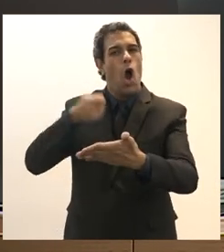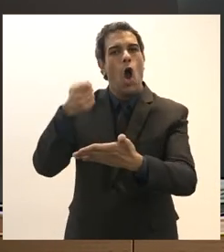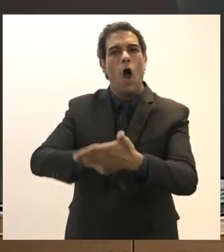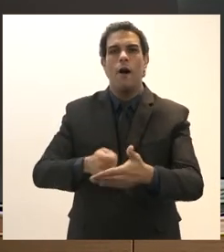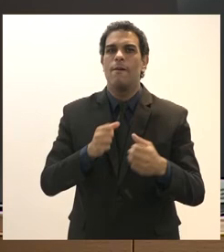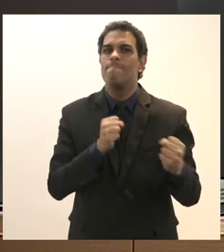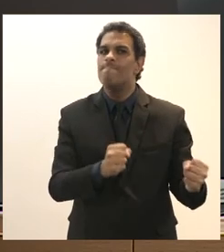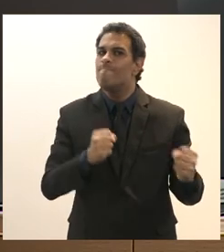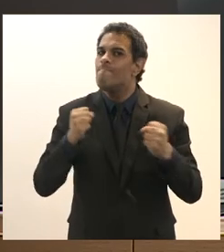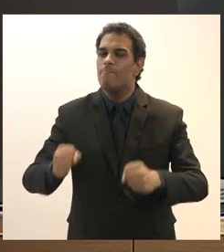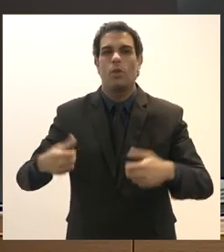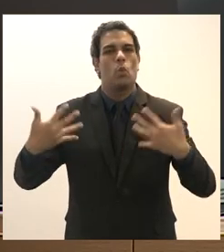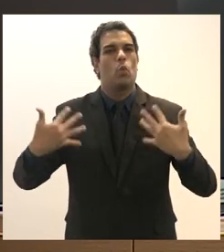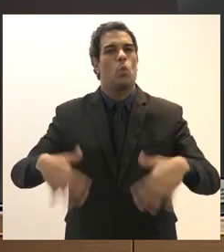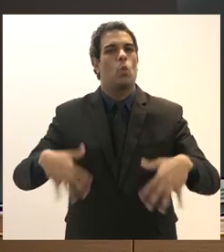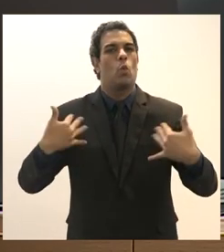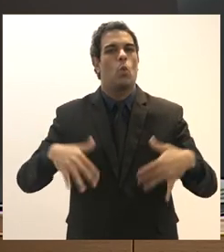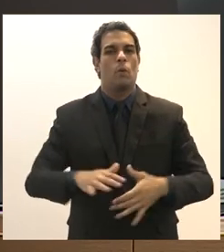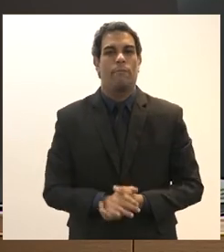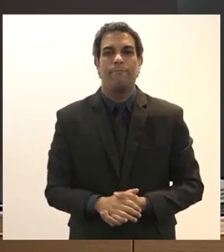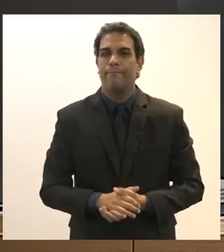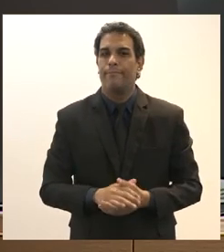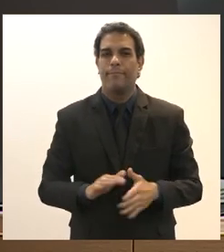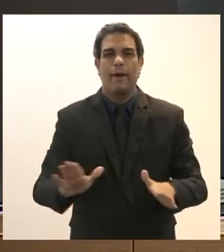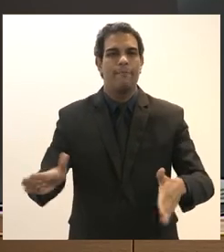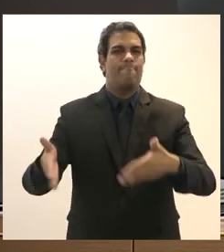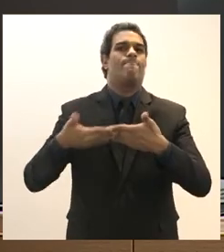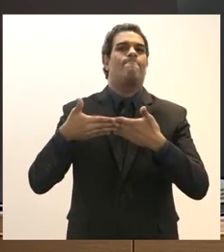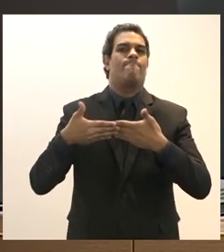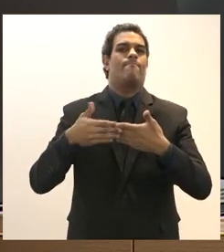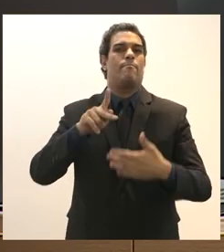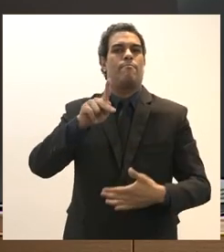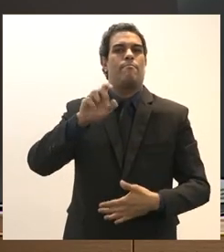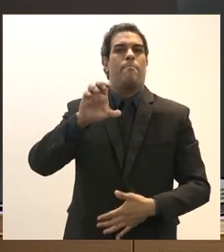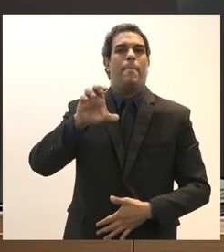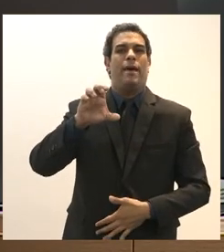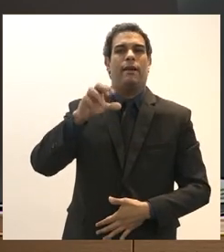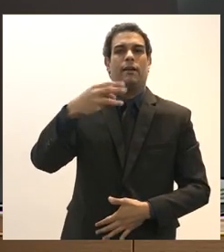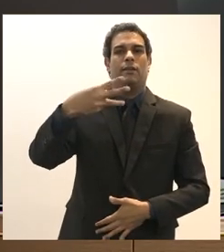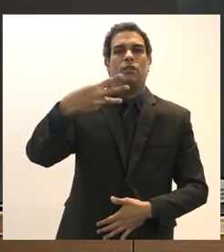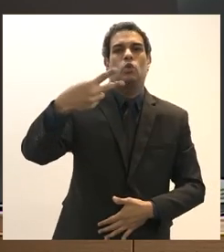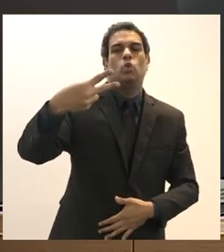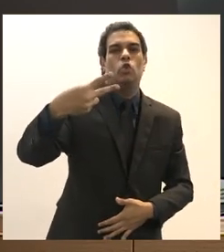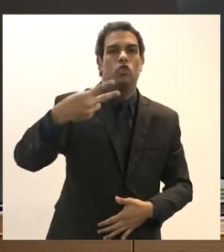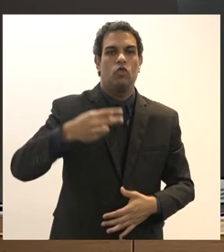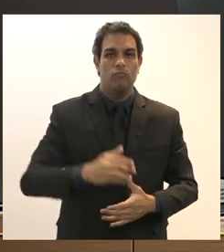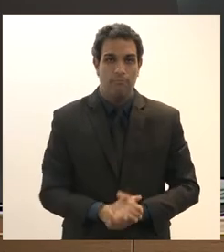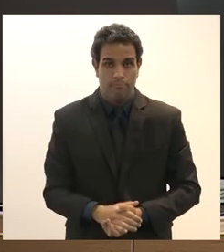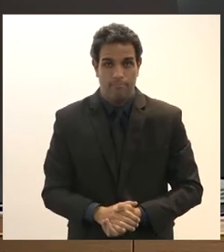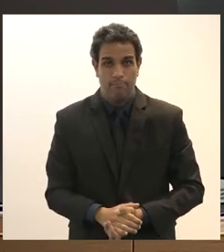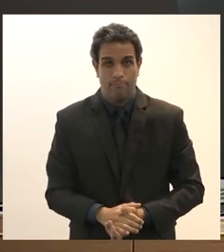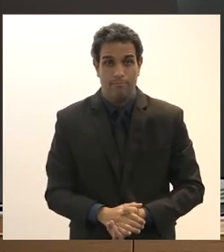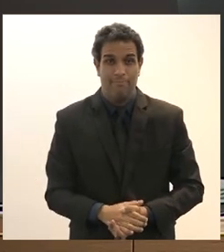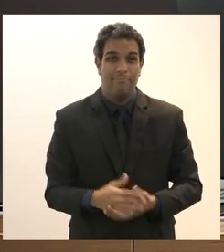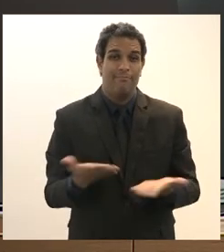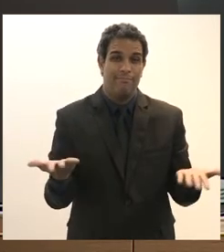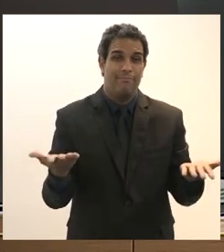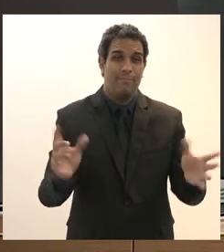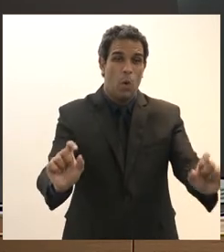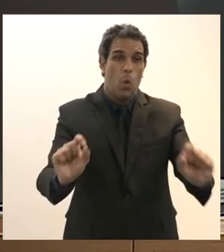muito grande para barrar essa PEC com vários argumentos um argumento inclusive